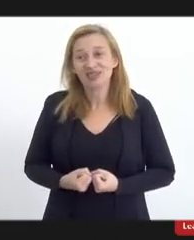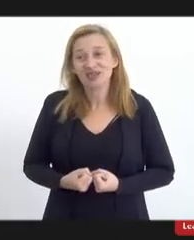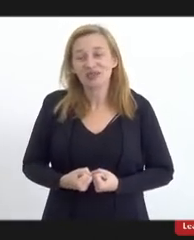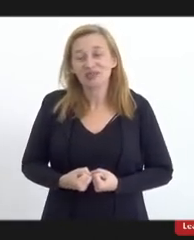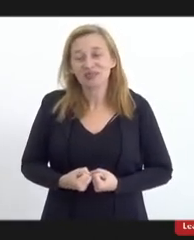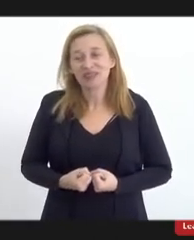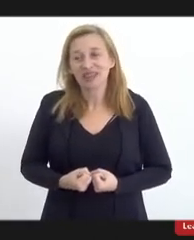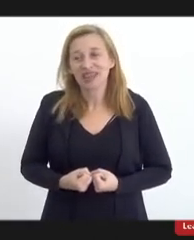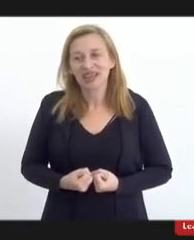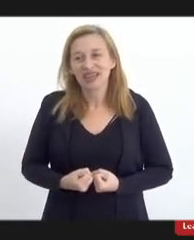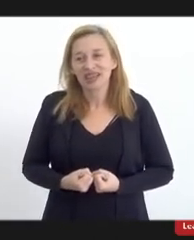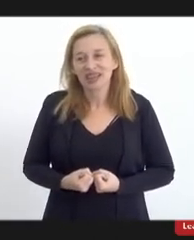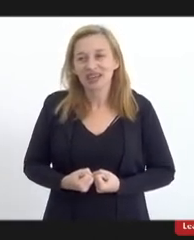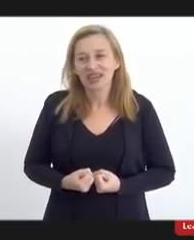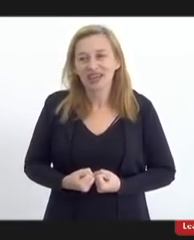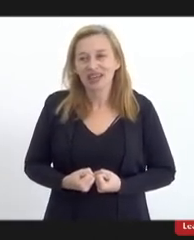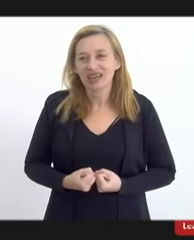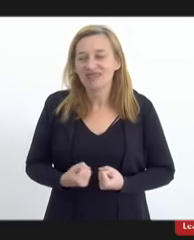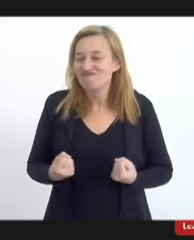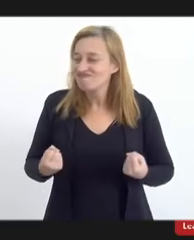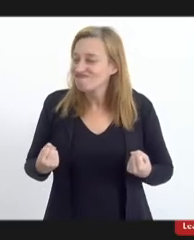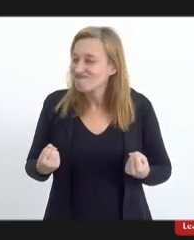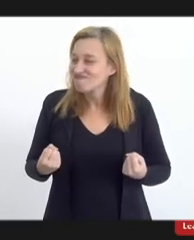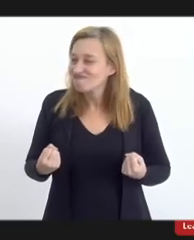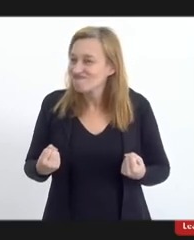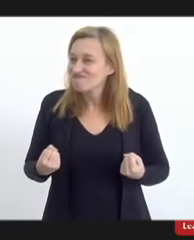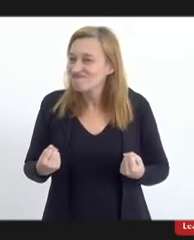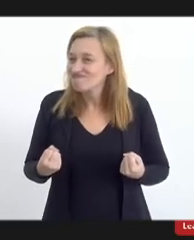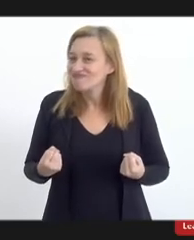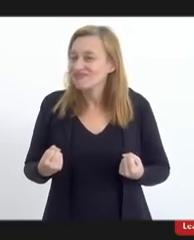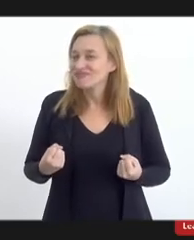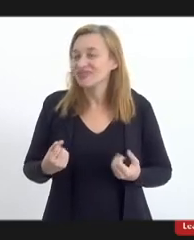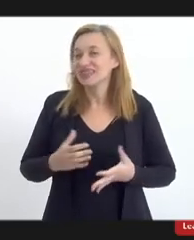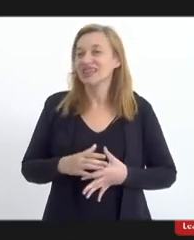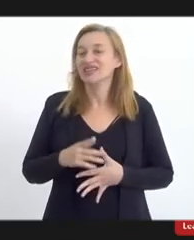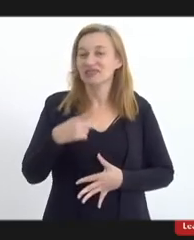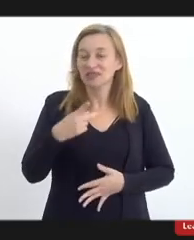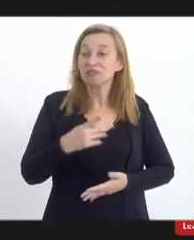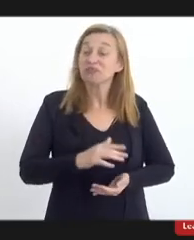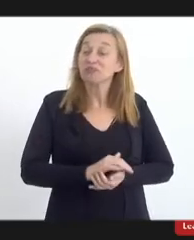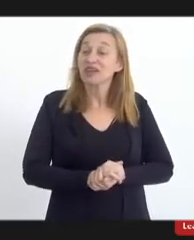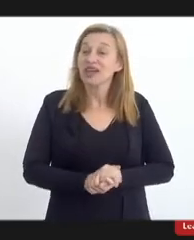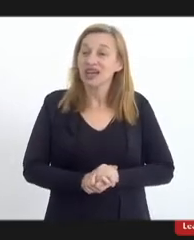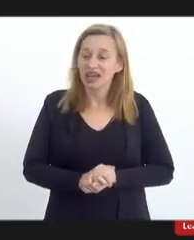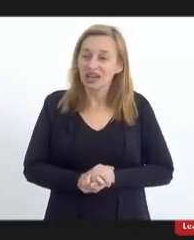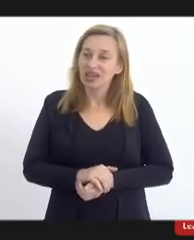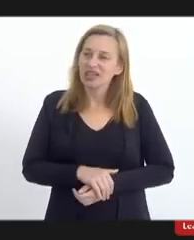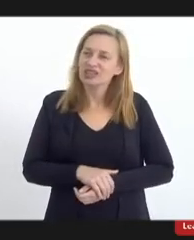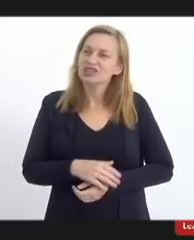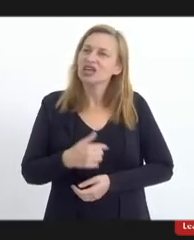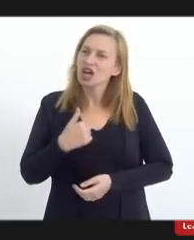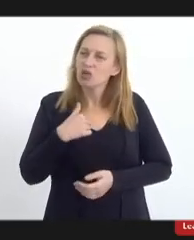essa essa distinção bom eu concordo com